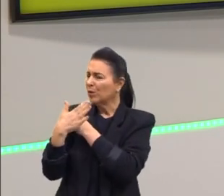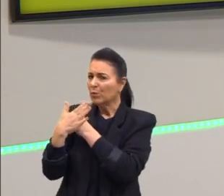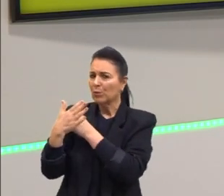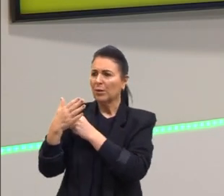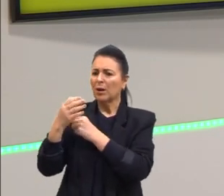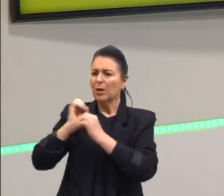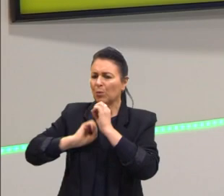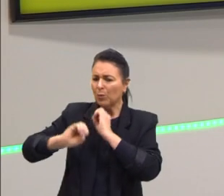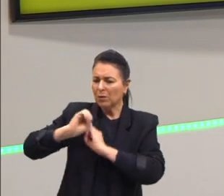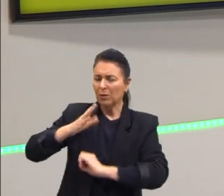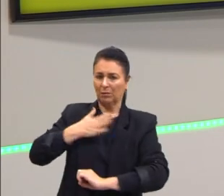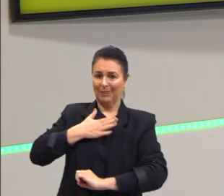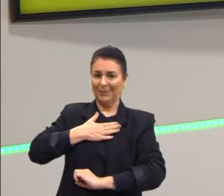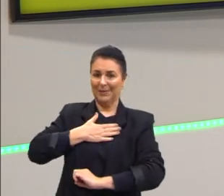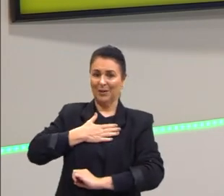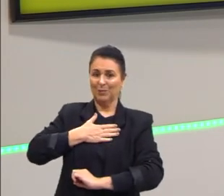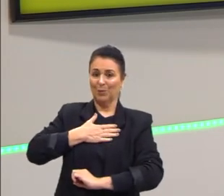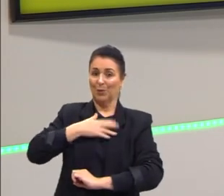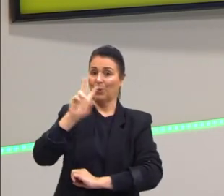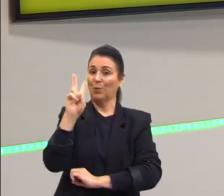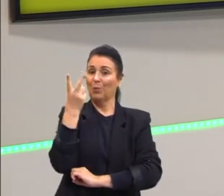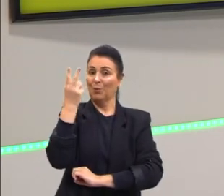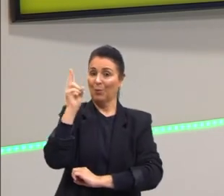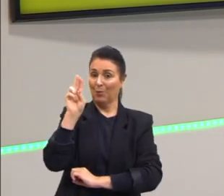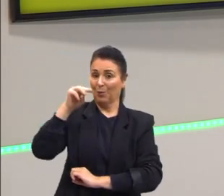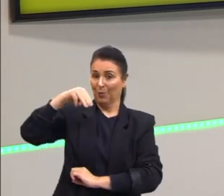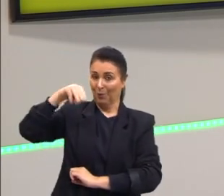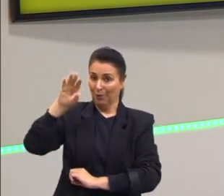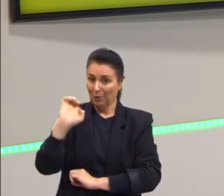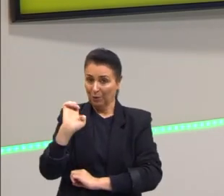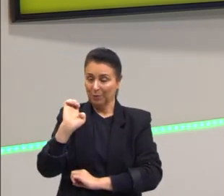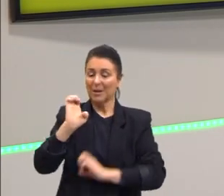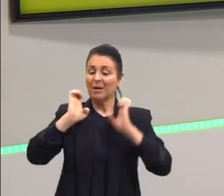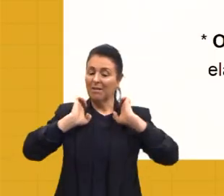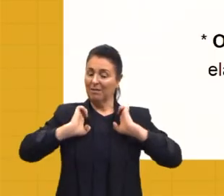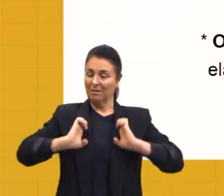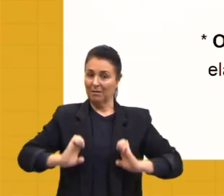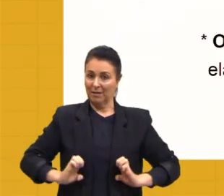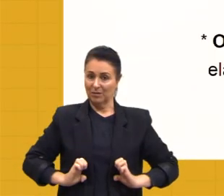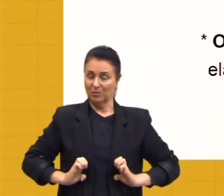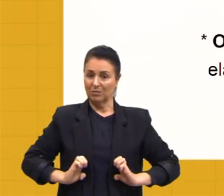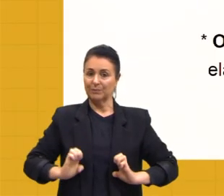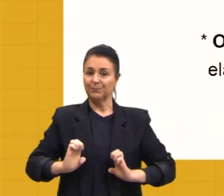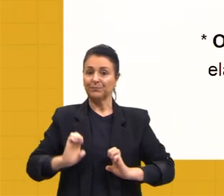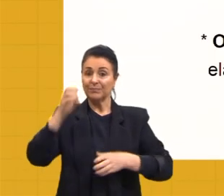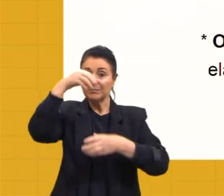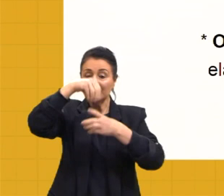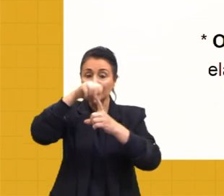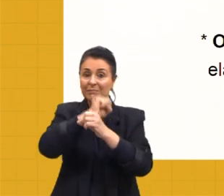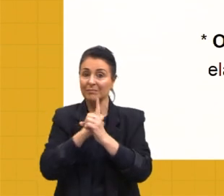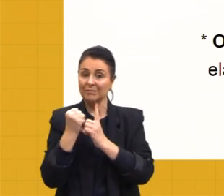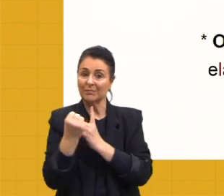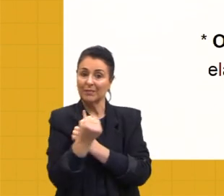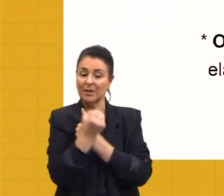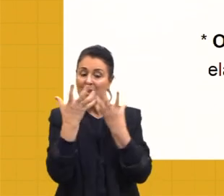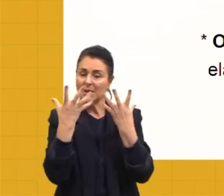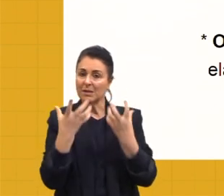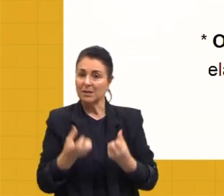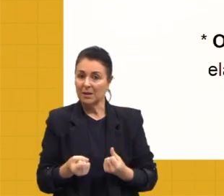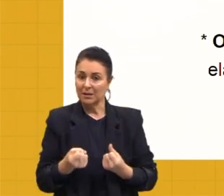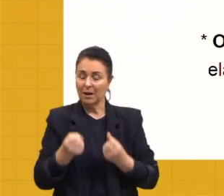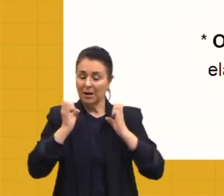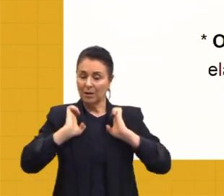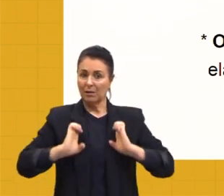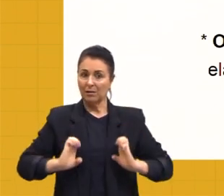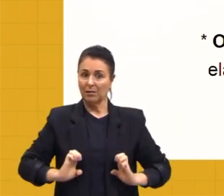Então, para o David Hume, a ética, socialmente aceita, é uma ética